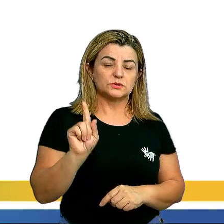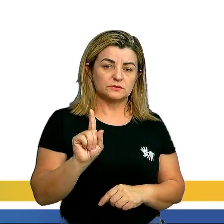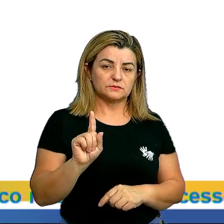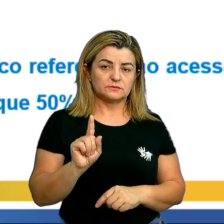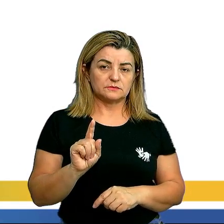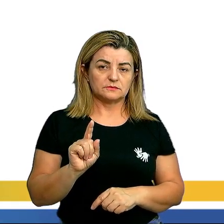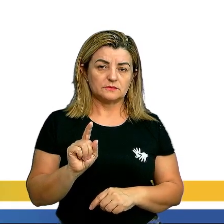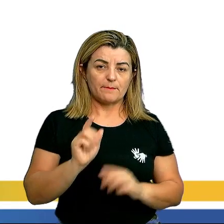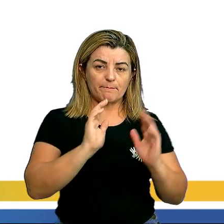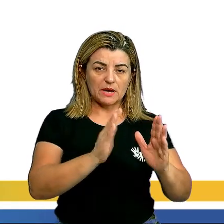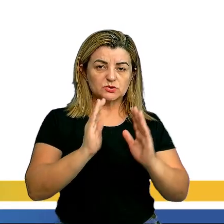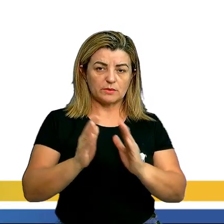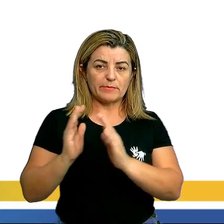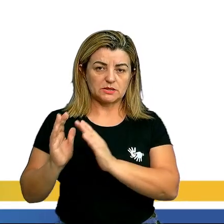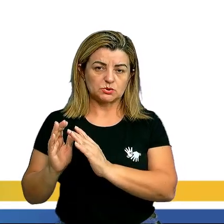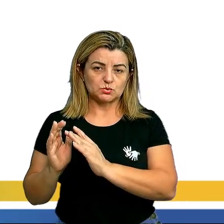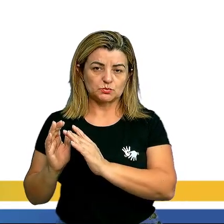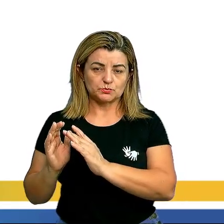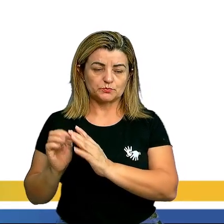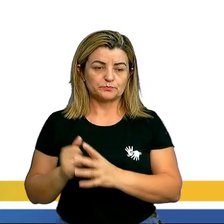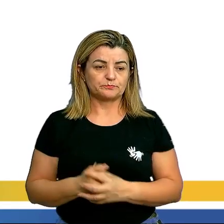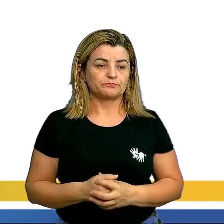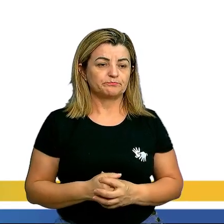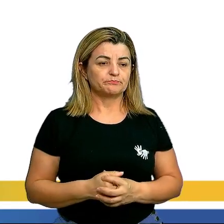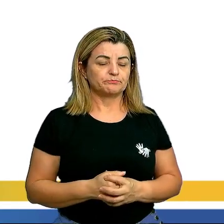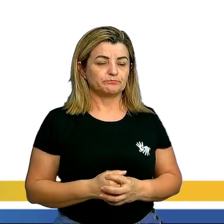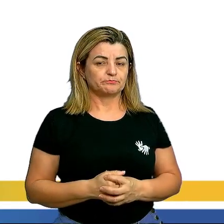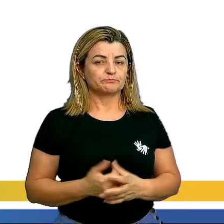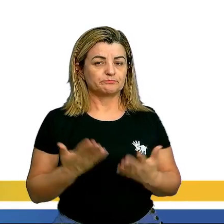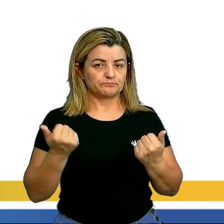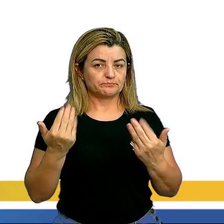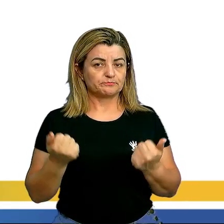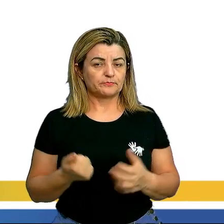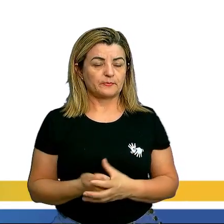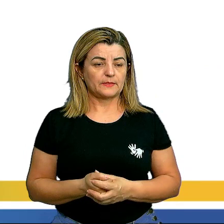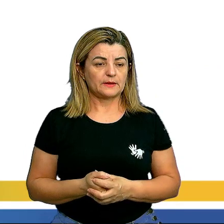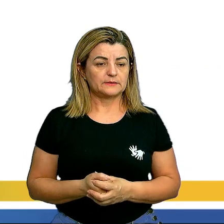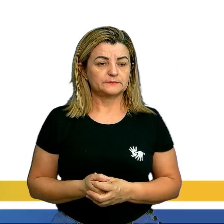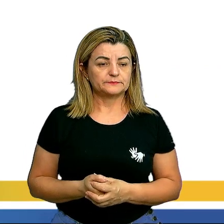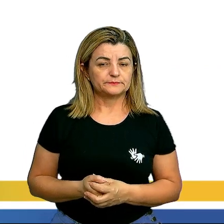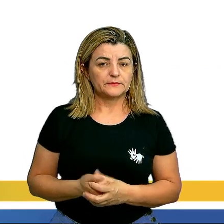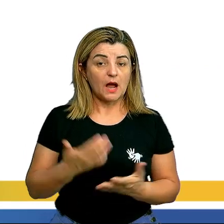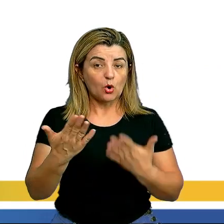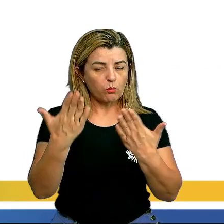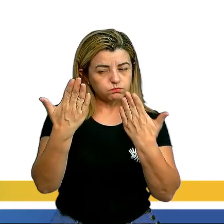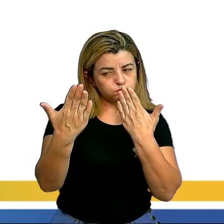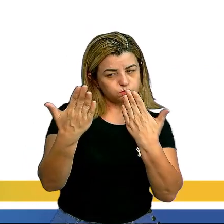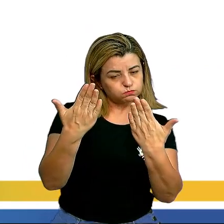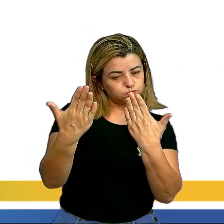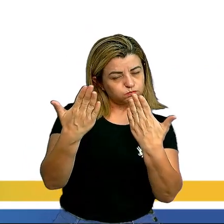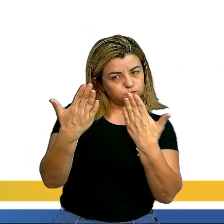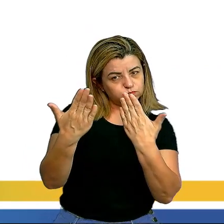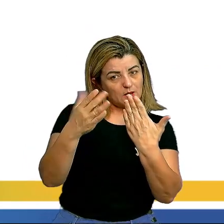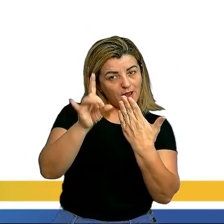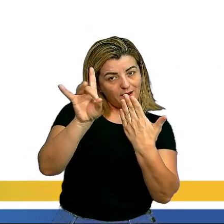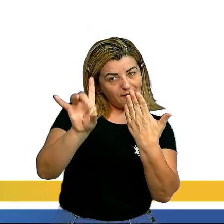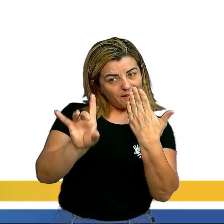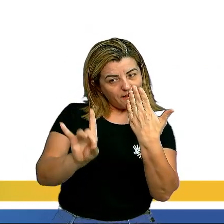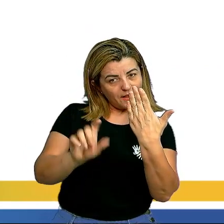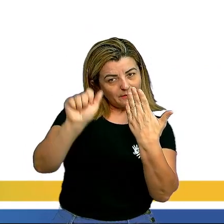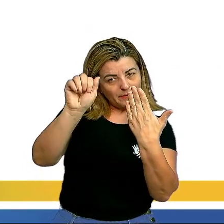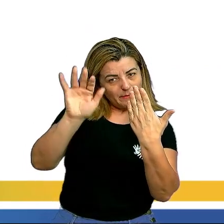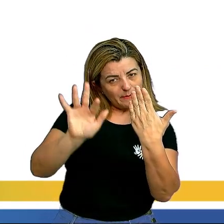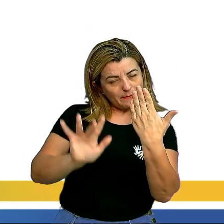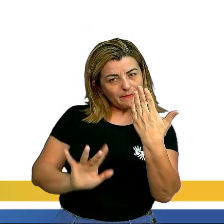passo a passo. Tudo bem? Então, vamos lá. Vamos analisar cada alternativa de